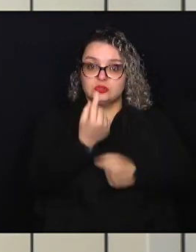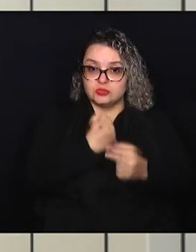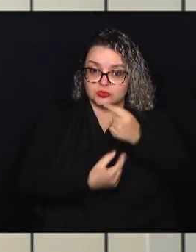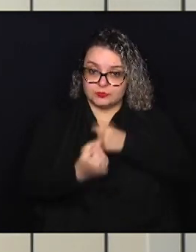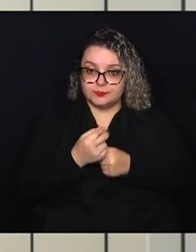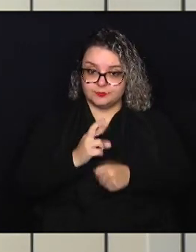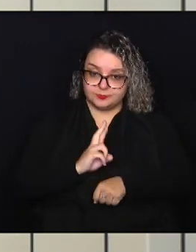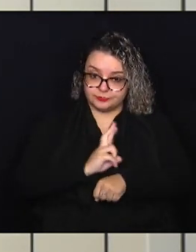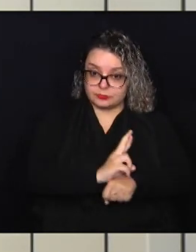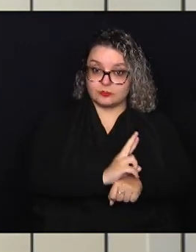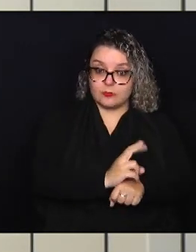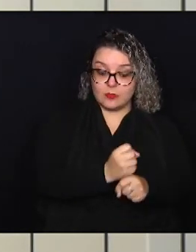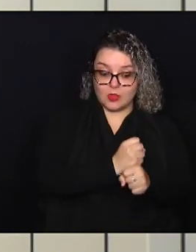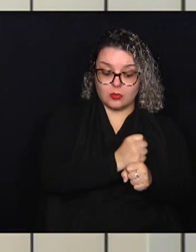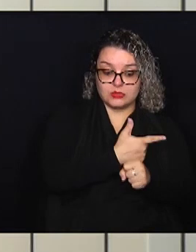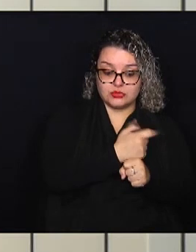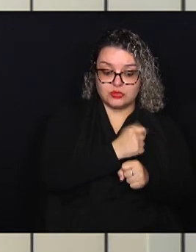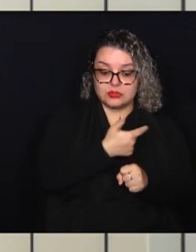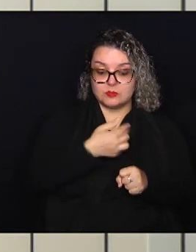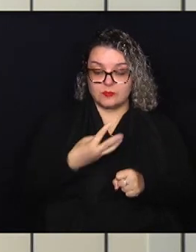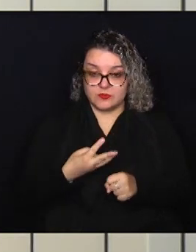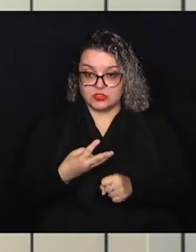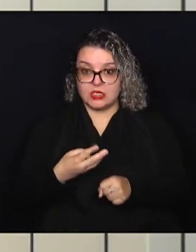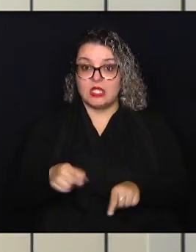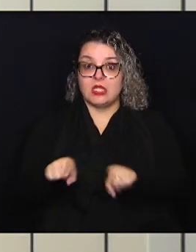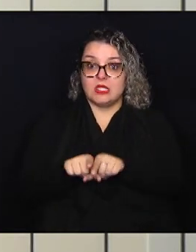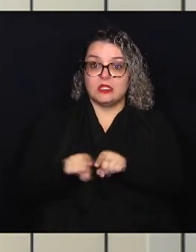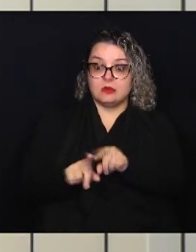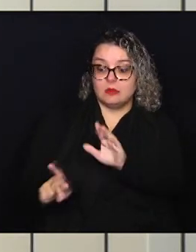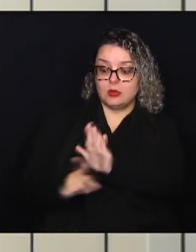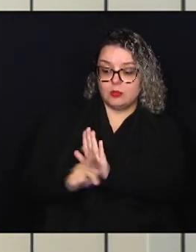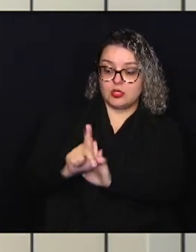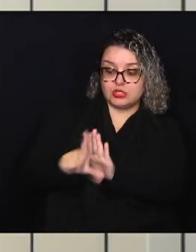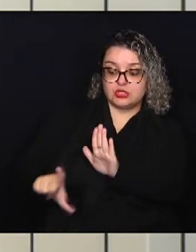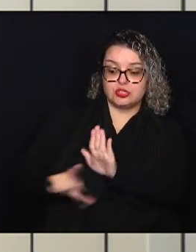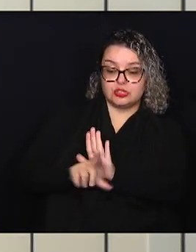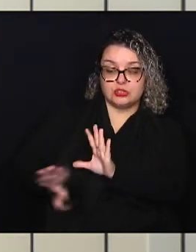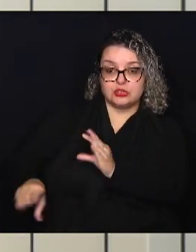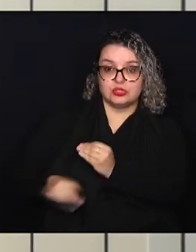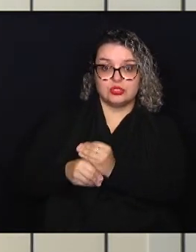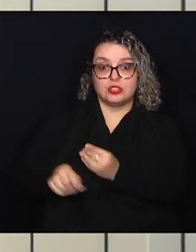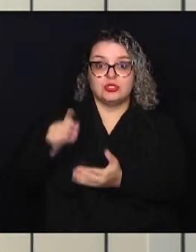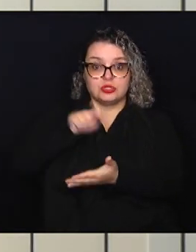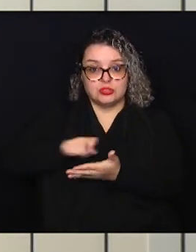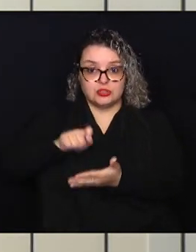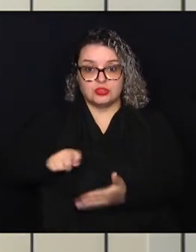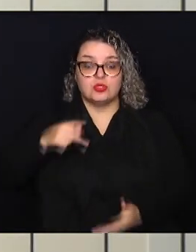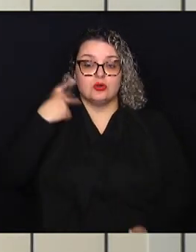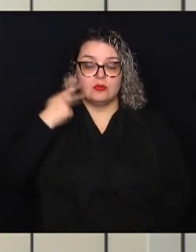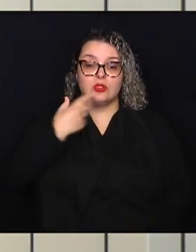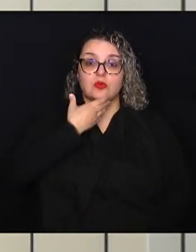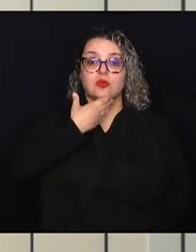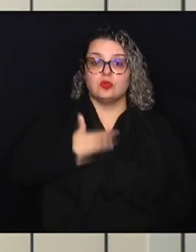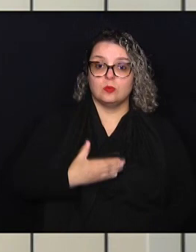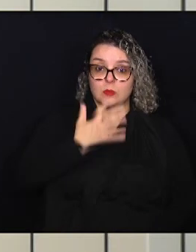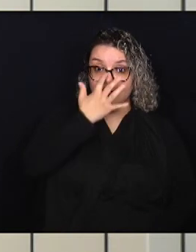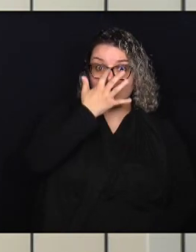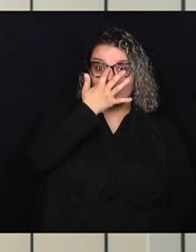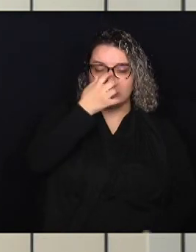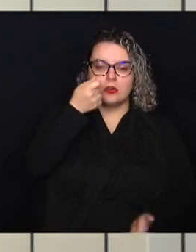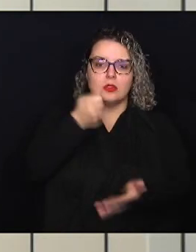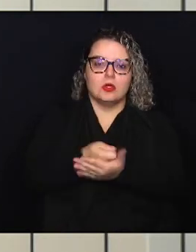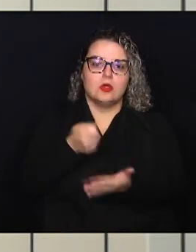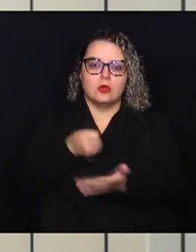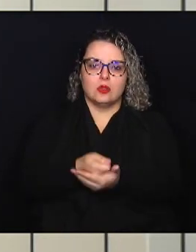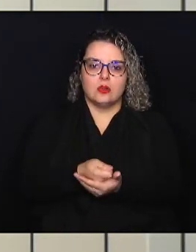programa de 2023 e também um projeto de lei complementar de autoria do vereador Carmo Luiz, que obriga a